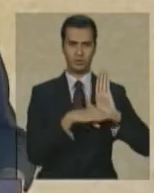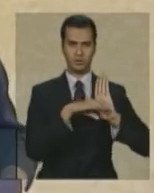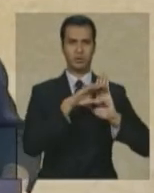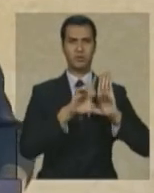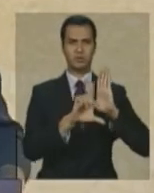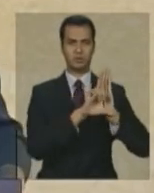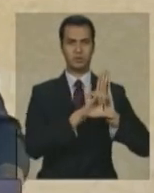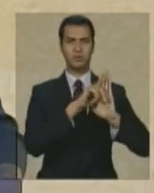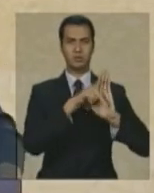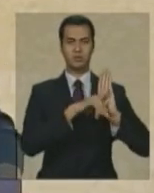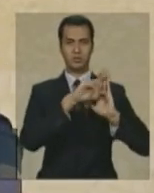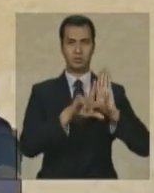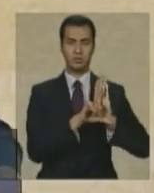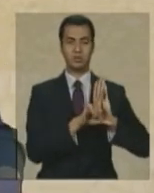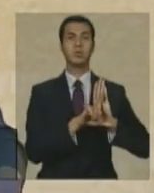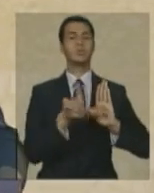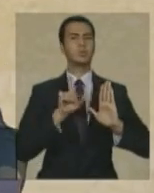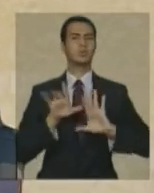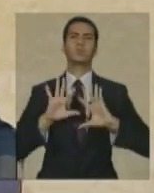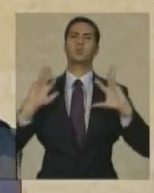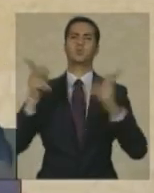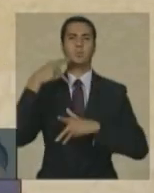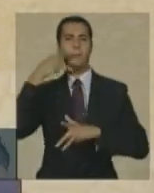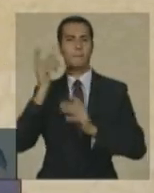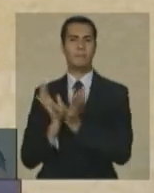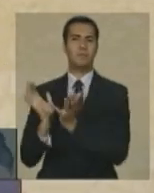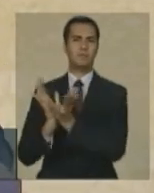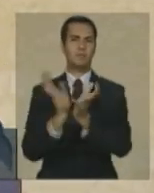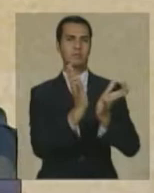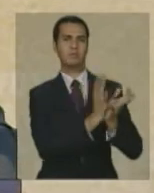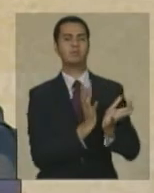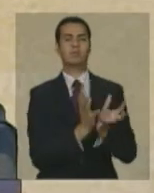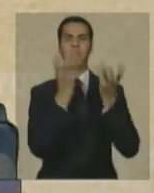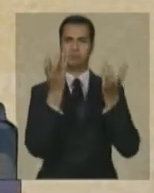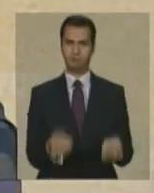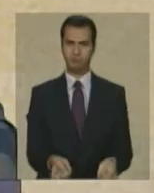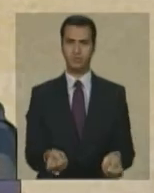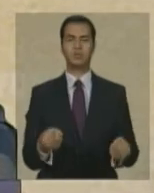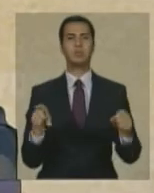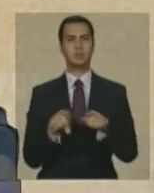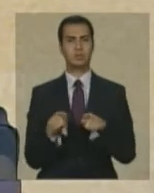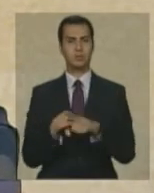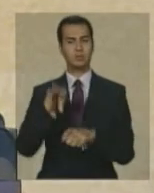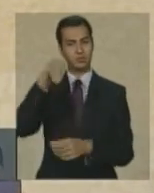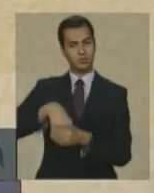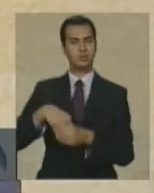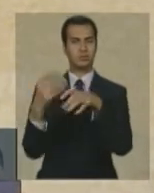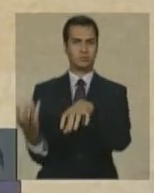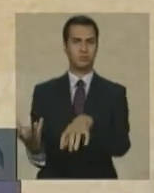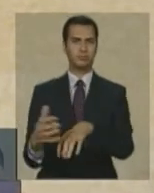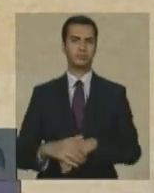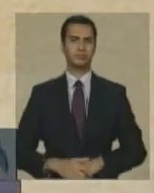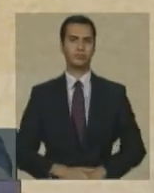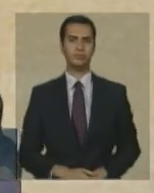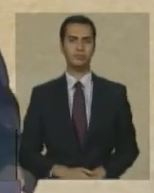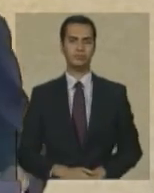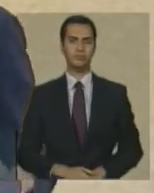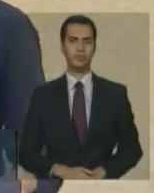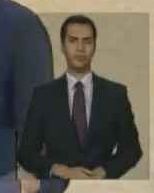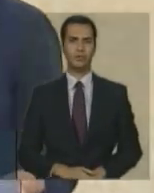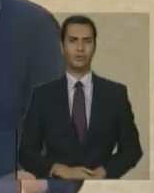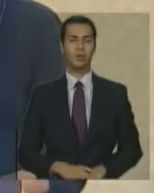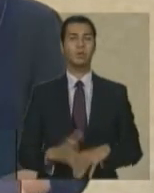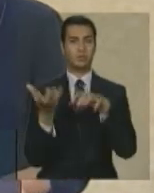apoiado por todos os partidos políticos com representação do Legislativo Federal este